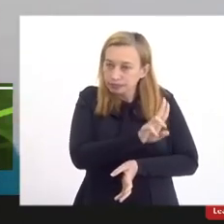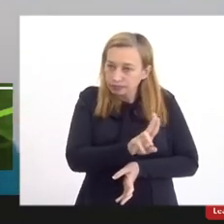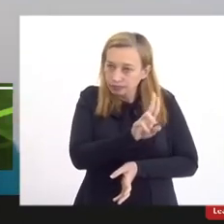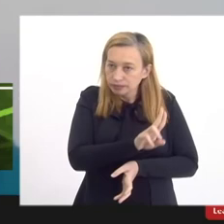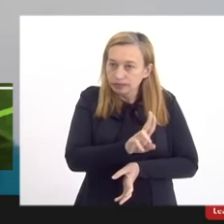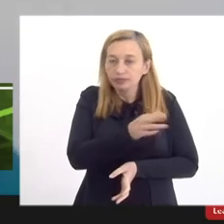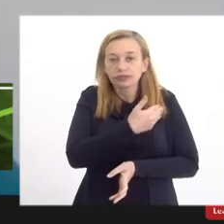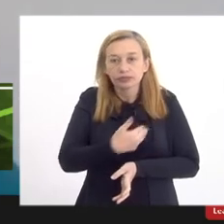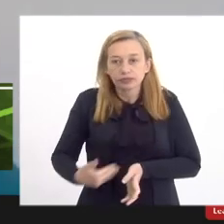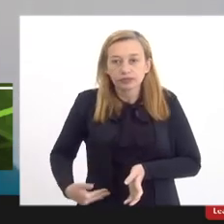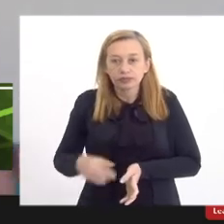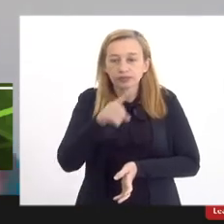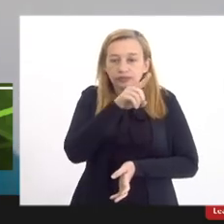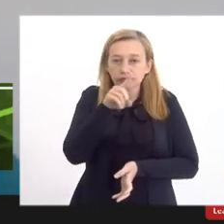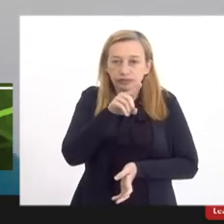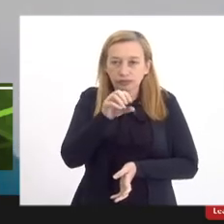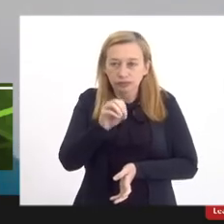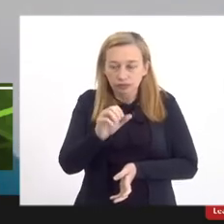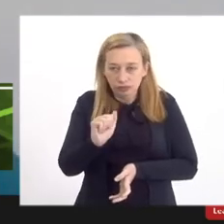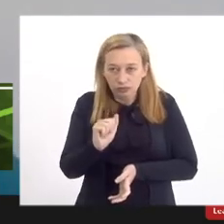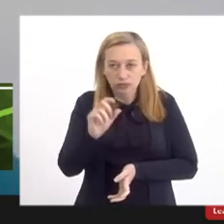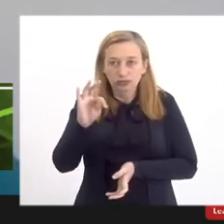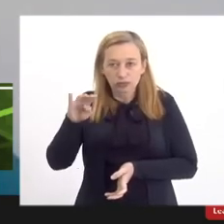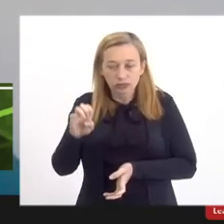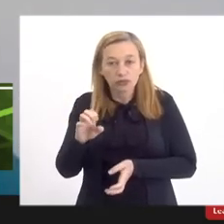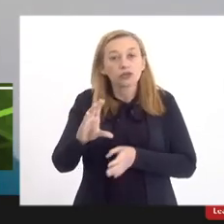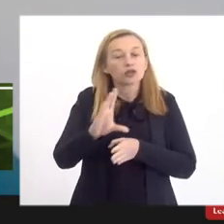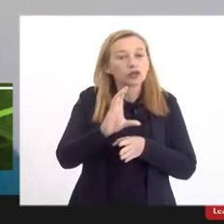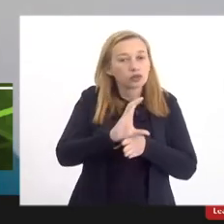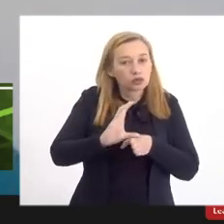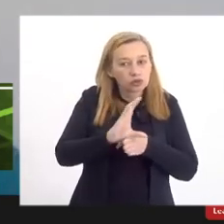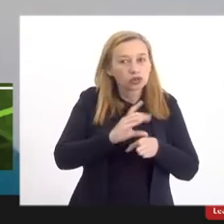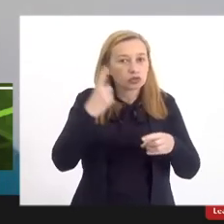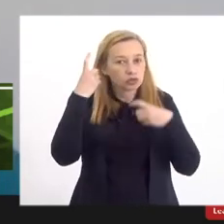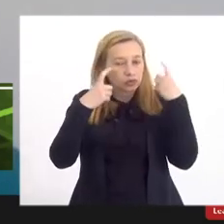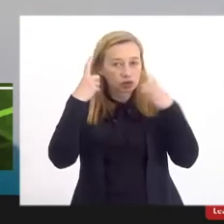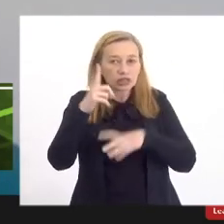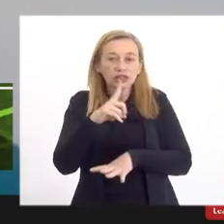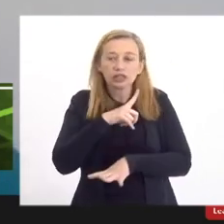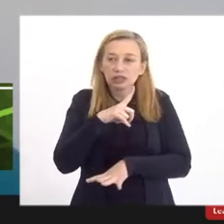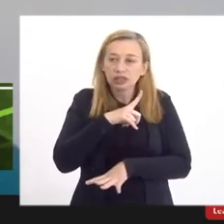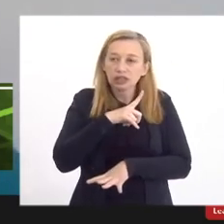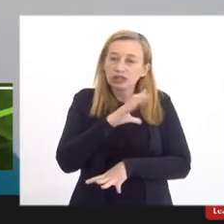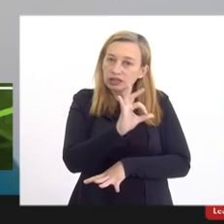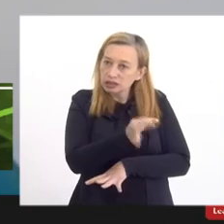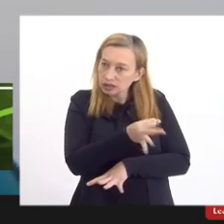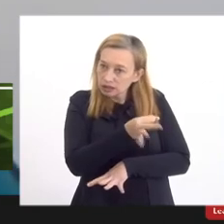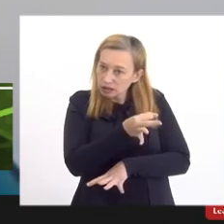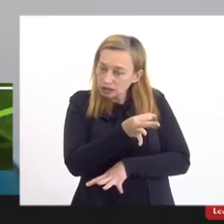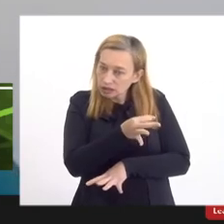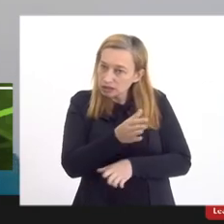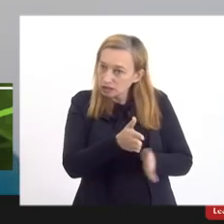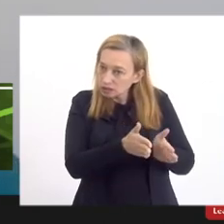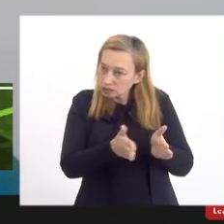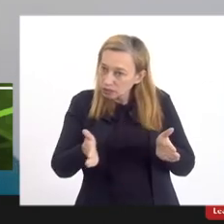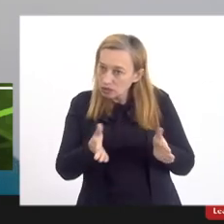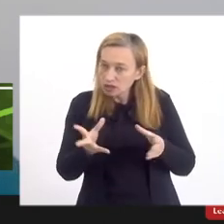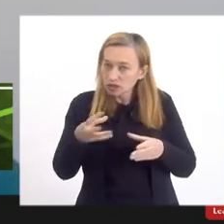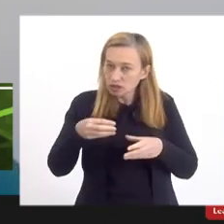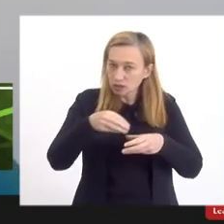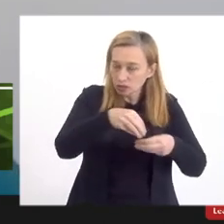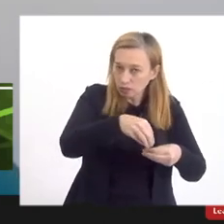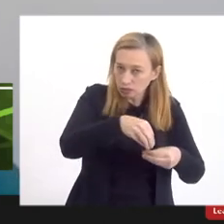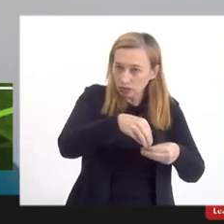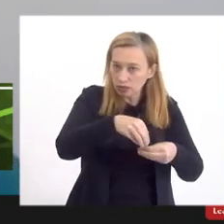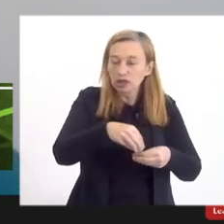Zona Oeste então é uma preocupação do Conselho de que haja esta garantia neste processo de incorporação